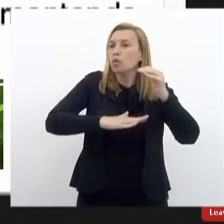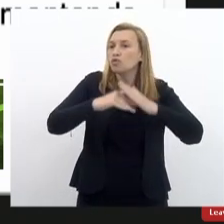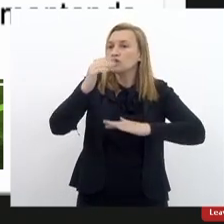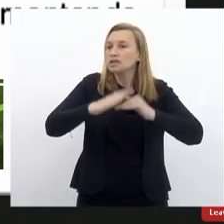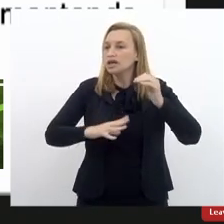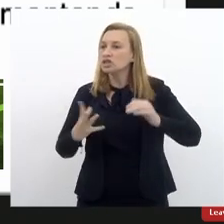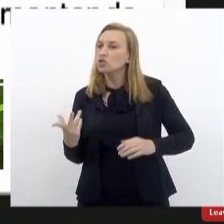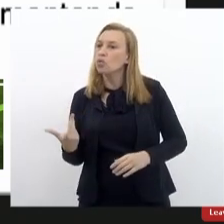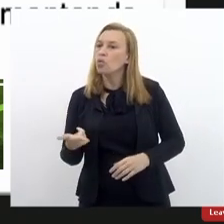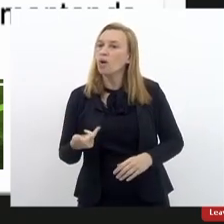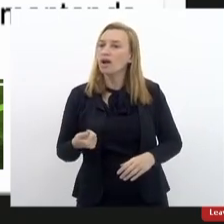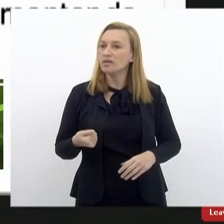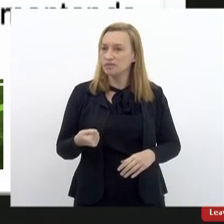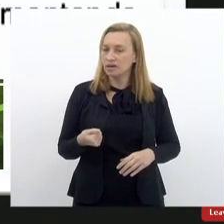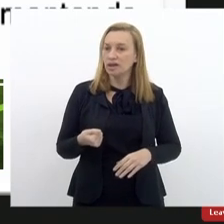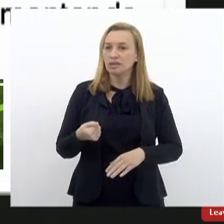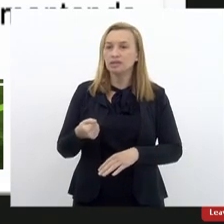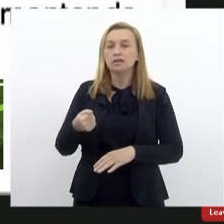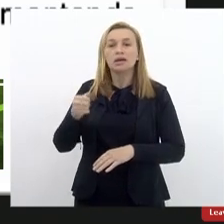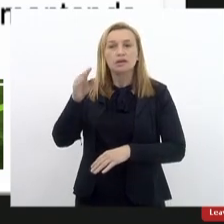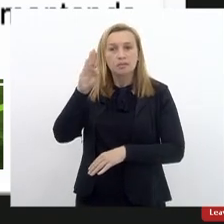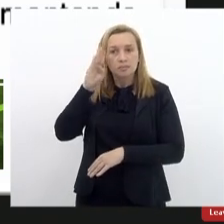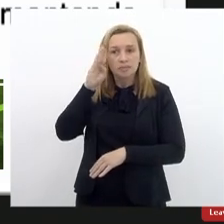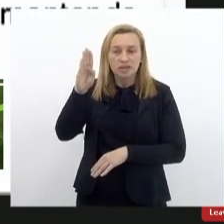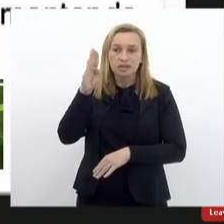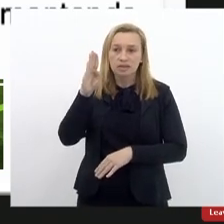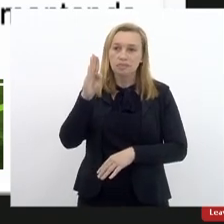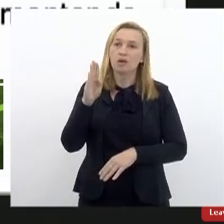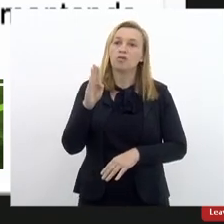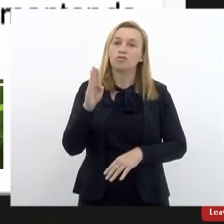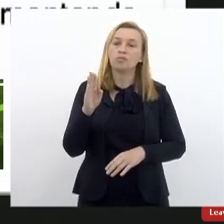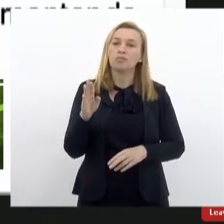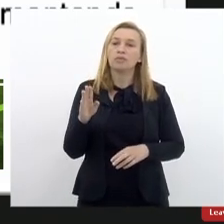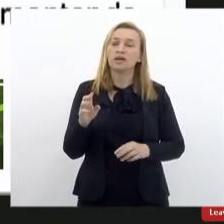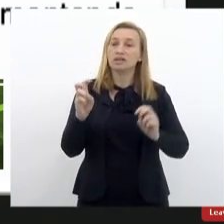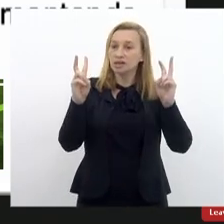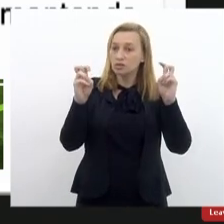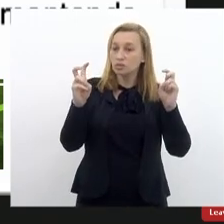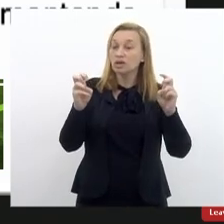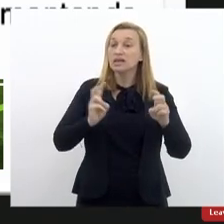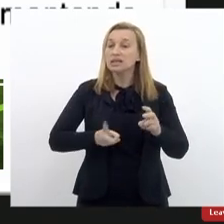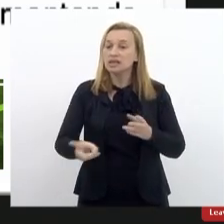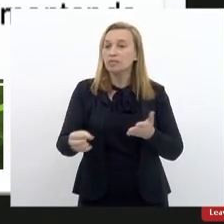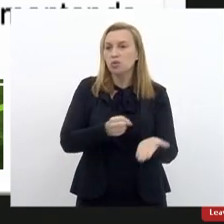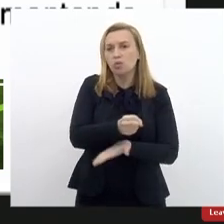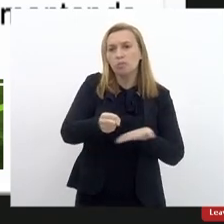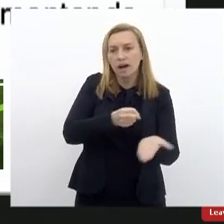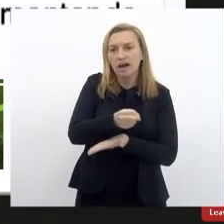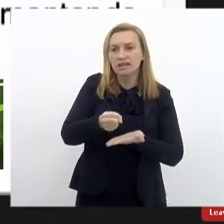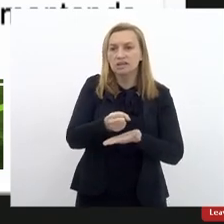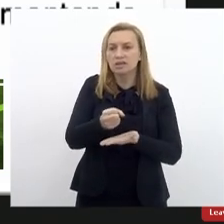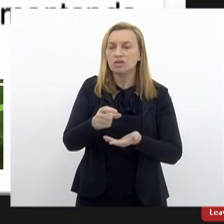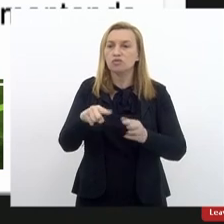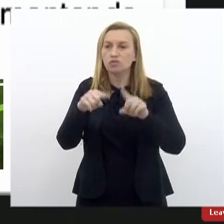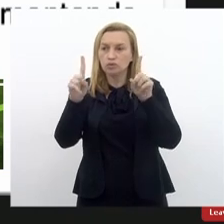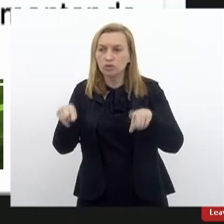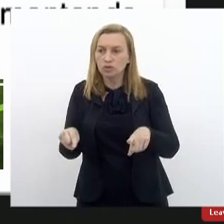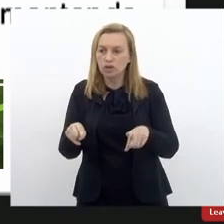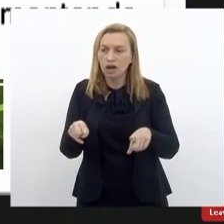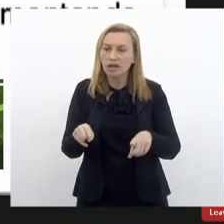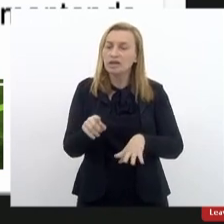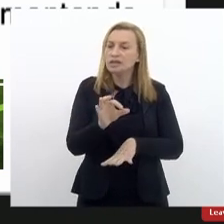profissionais qualificados especificamente para esse fim, sempre com base em funcionários que são